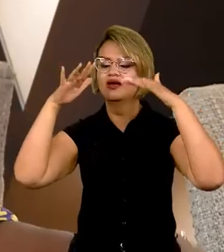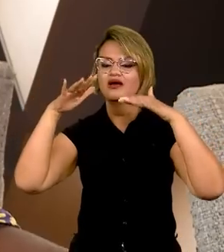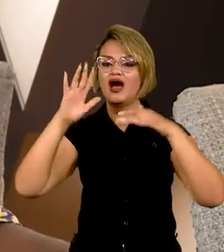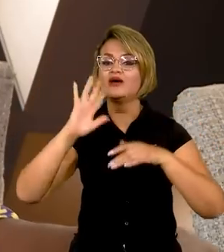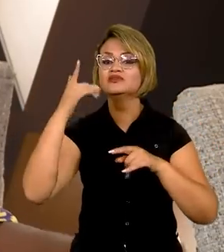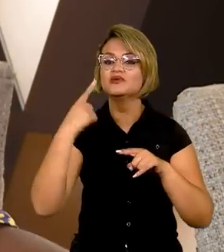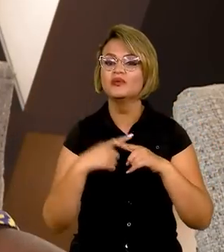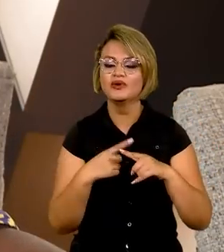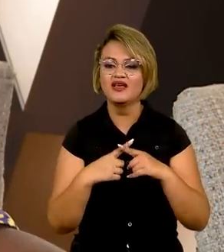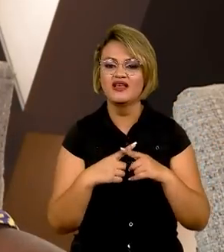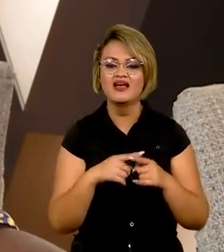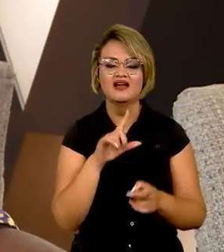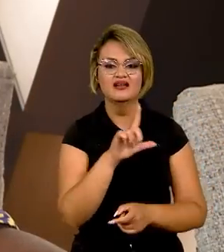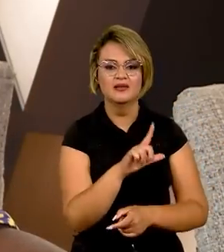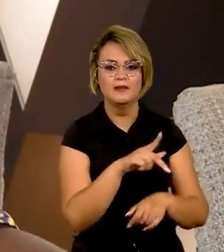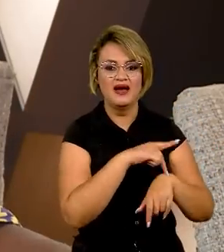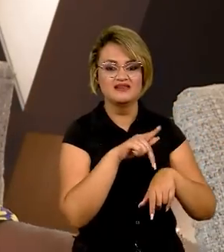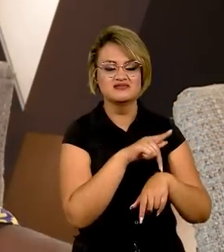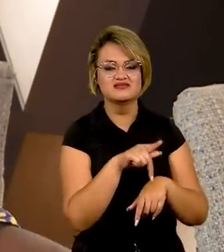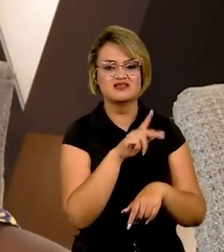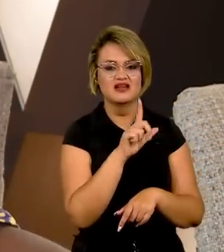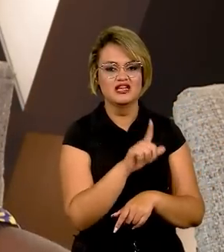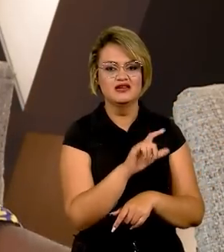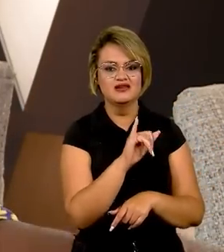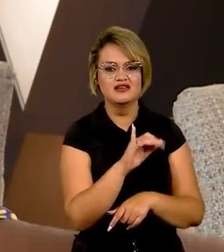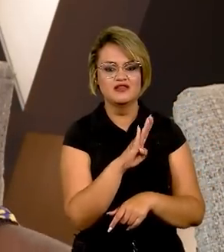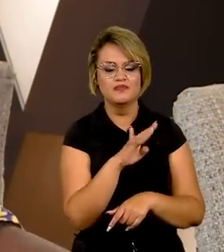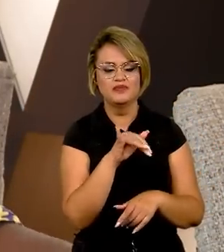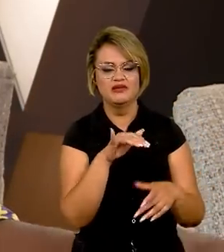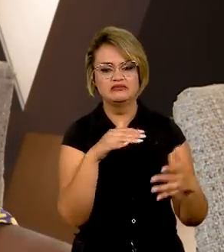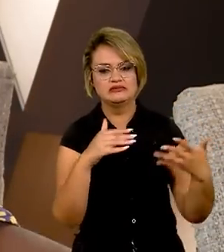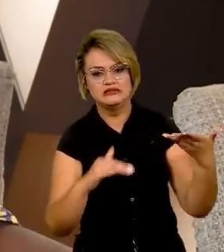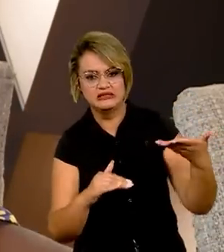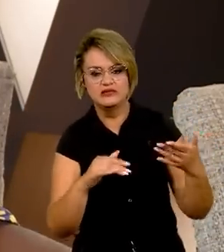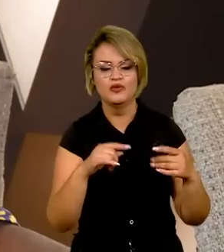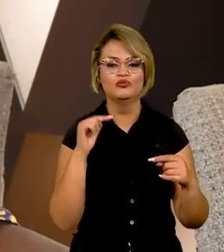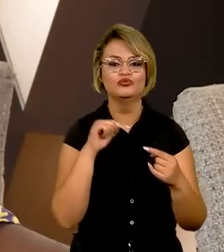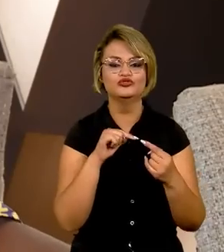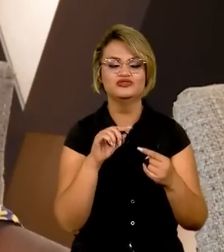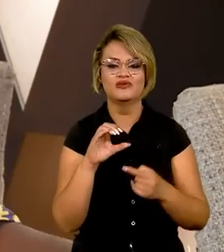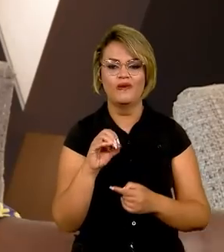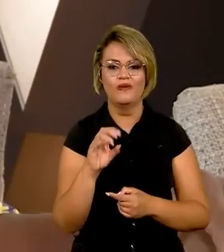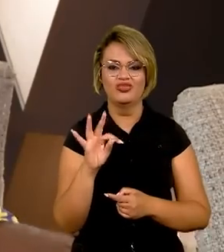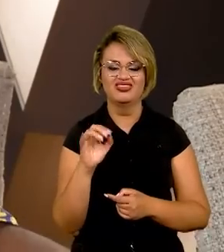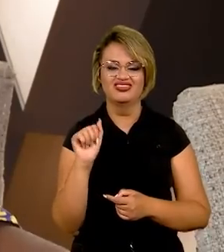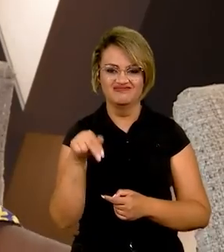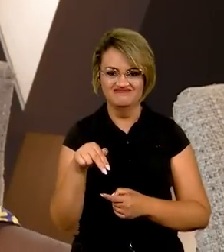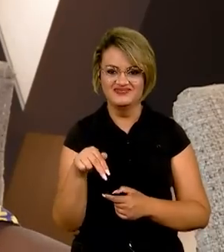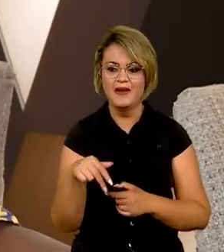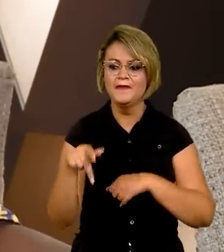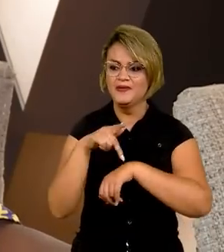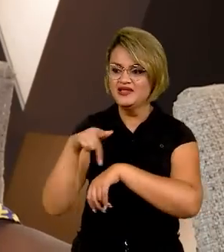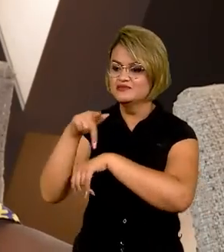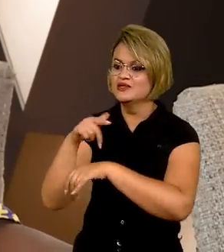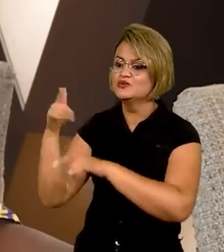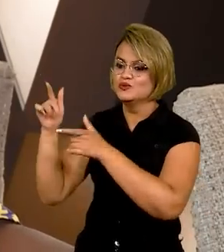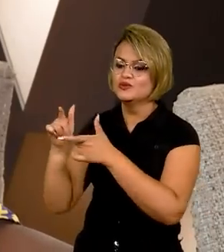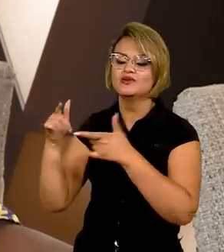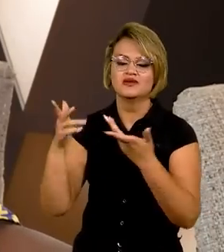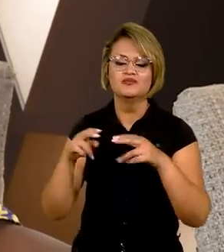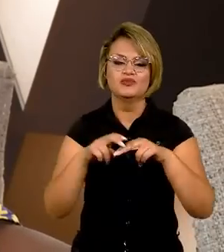desestabilização da Líbia por parte da OTAN, por parte de países ocidentais.